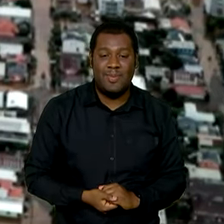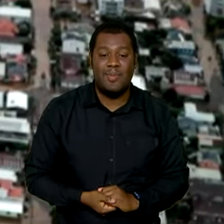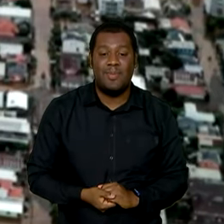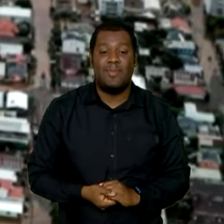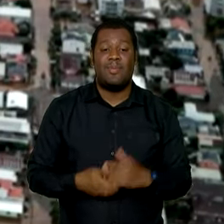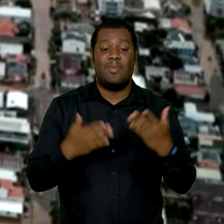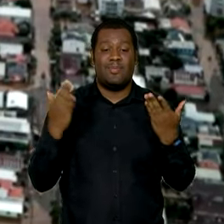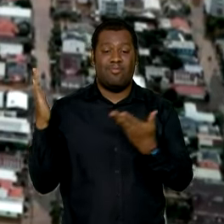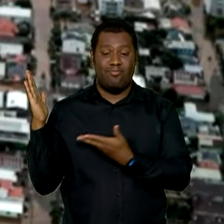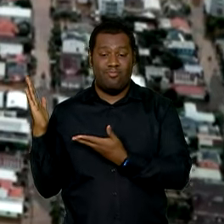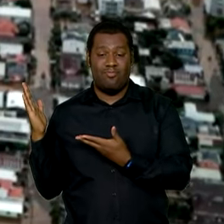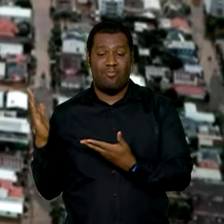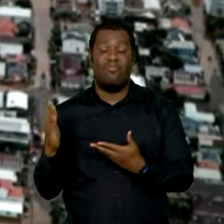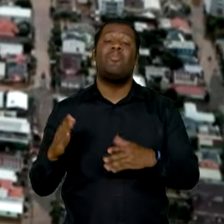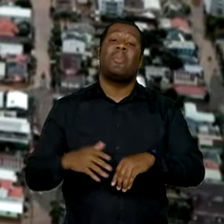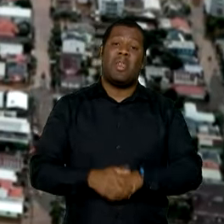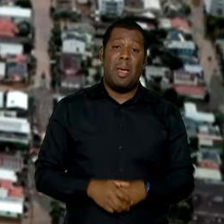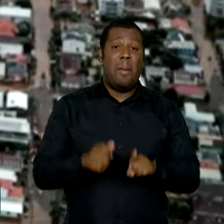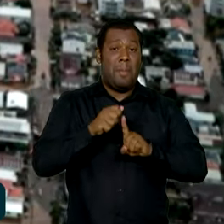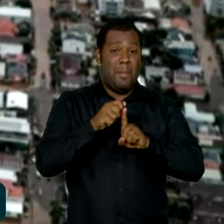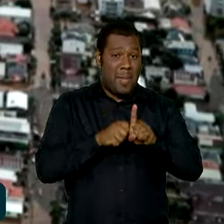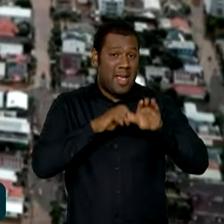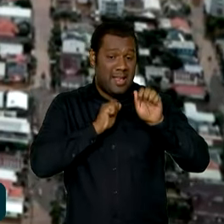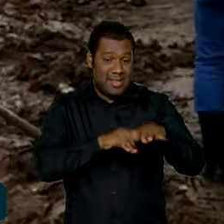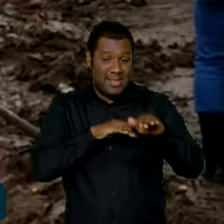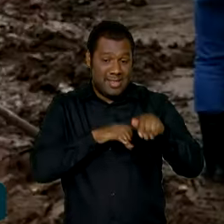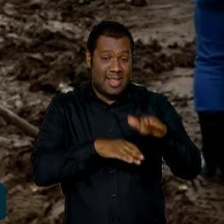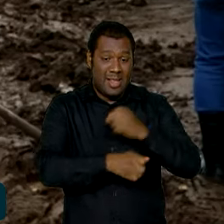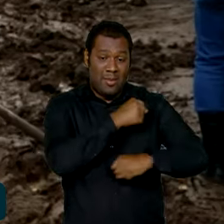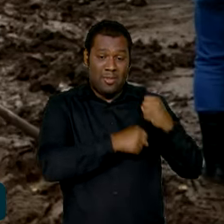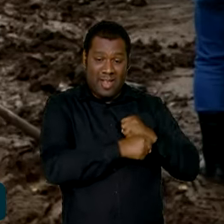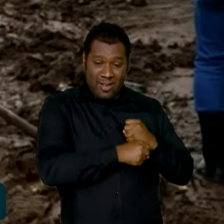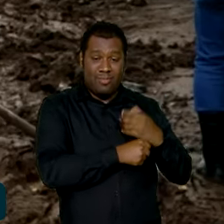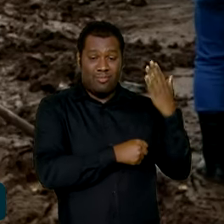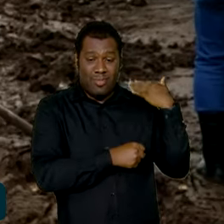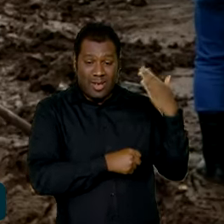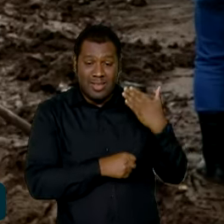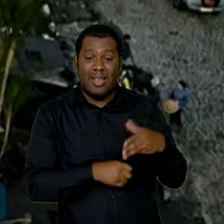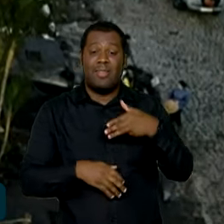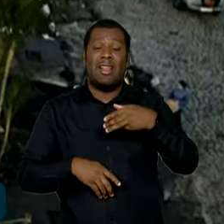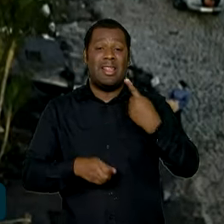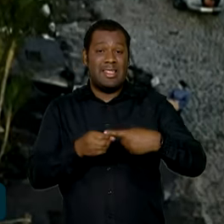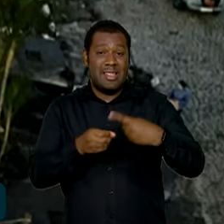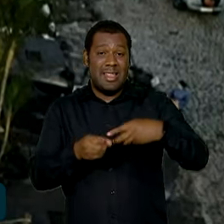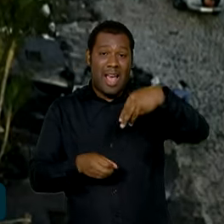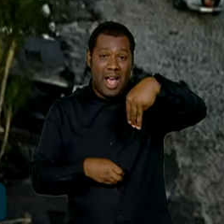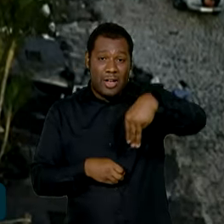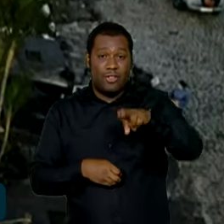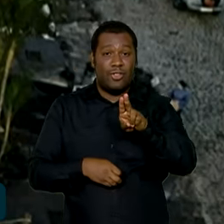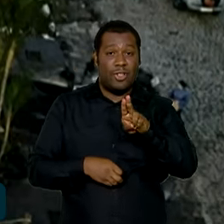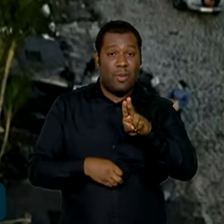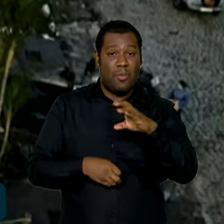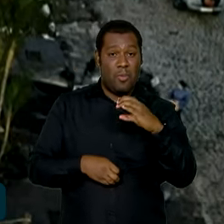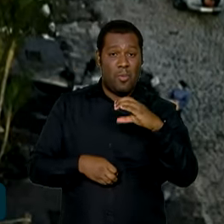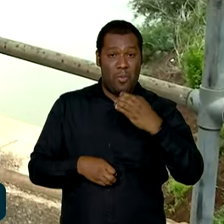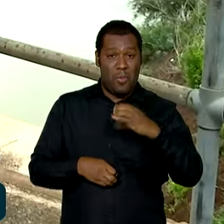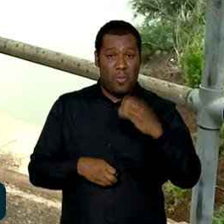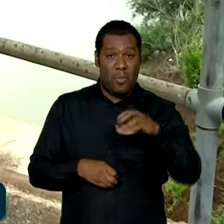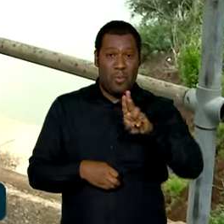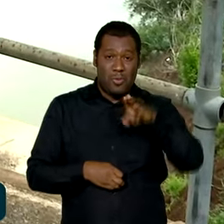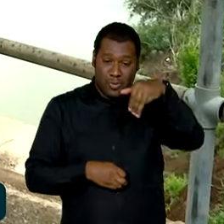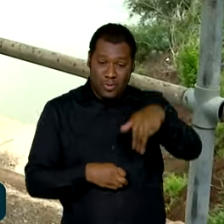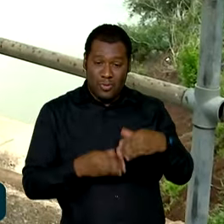Atingida por um ciclone em setembro do ano passado, Mussum foi a cidade mais devastada do Vale do Taquari, no Rio Grande do Sul.